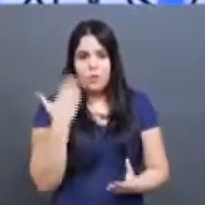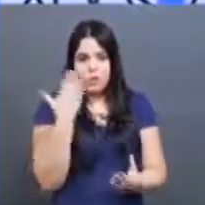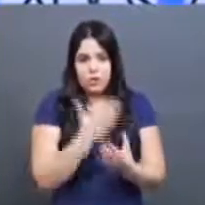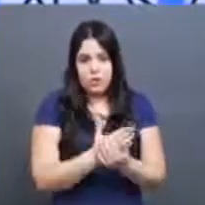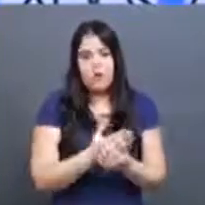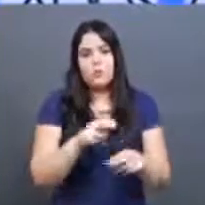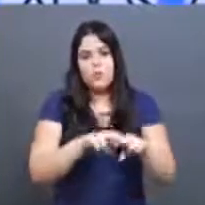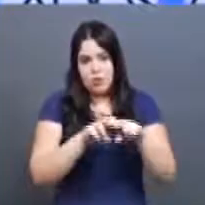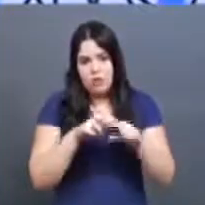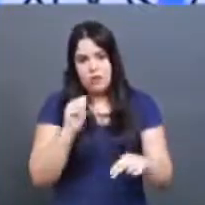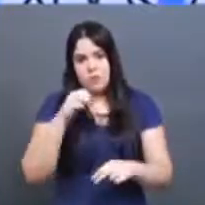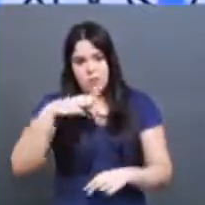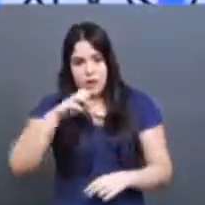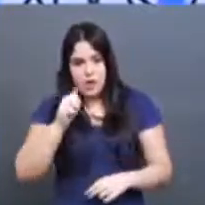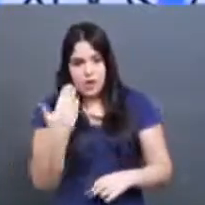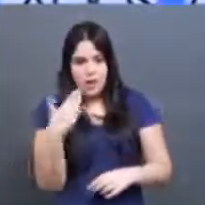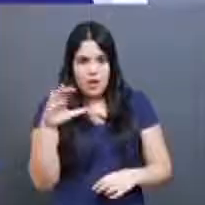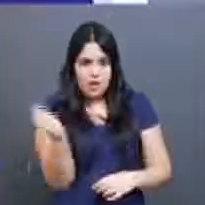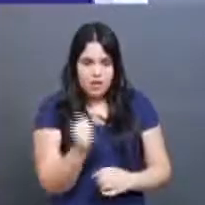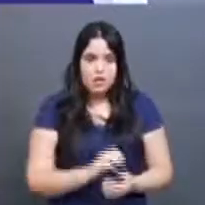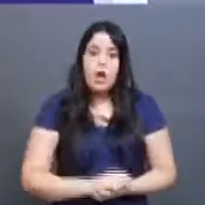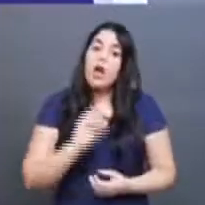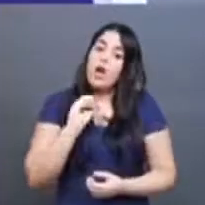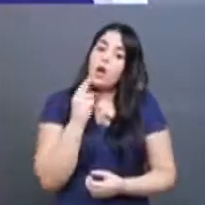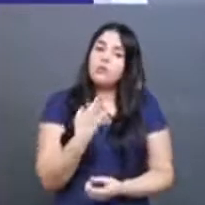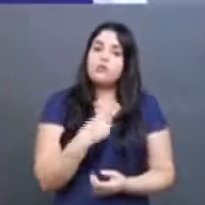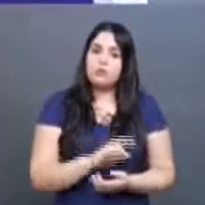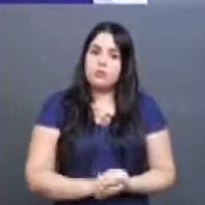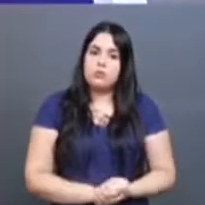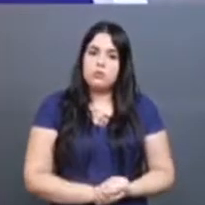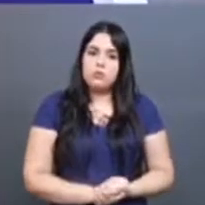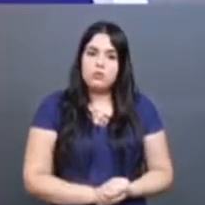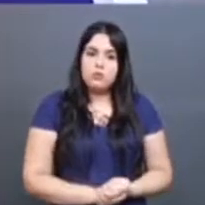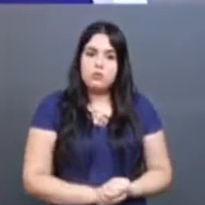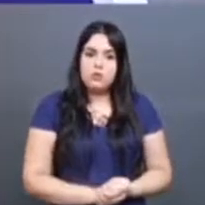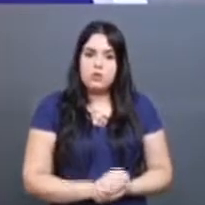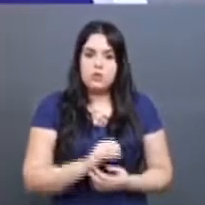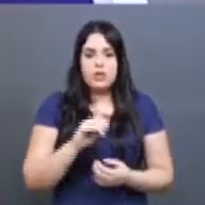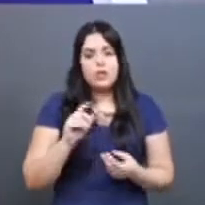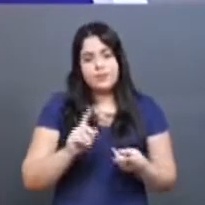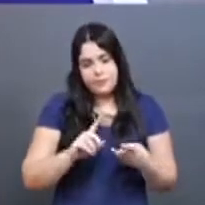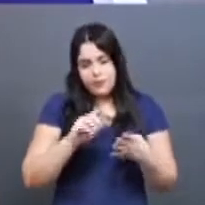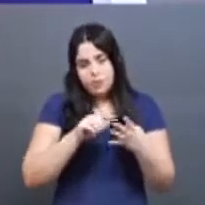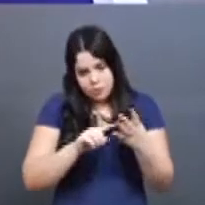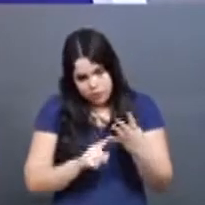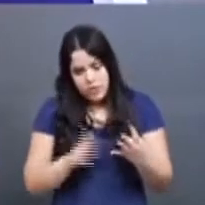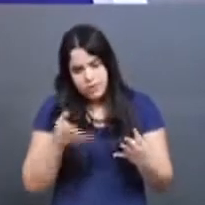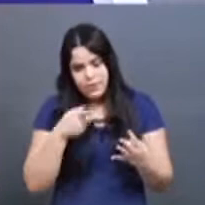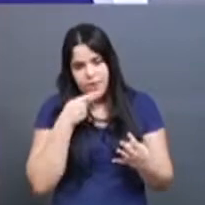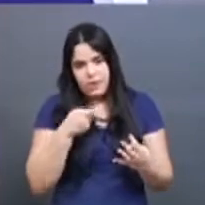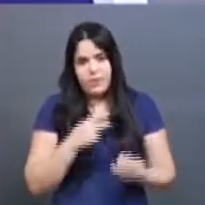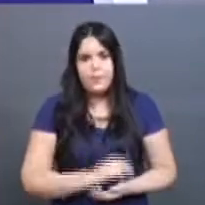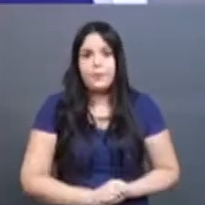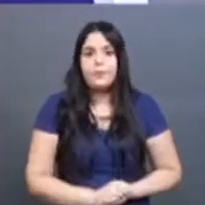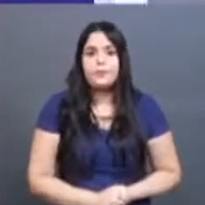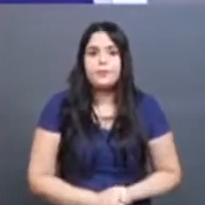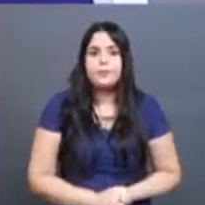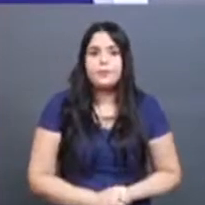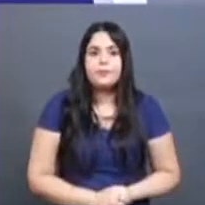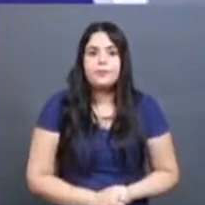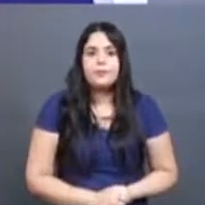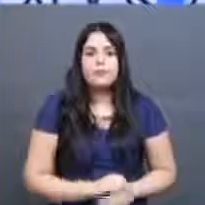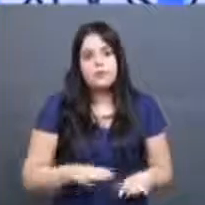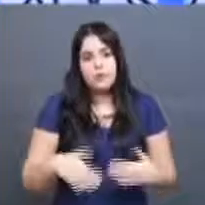ameaça, por prática de crime de ameaça ou então, né, injúria, calúnia ou difamação. Então, o código penal já